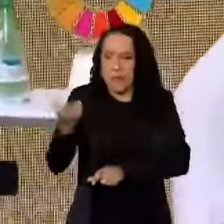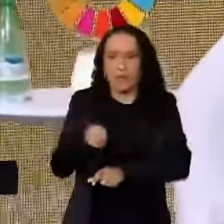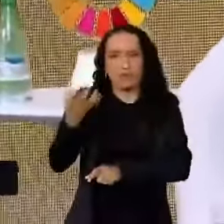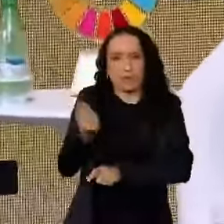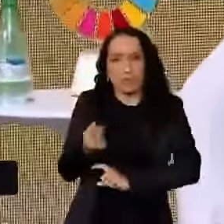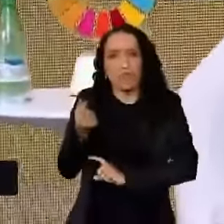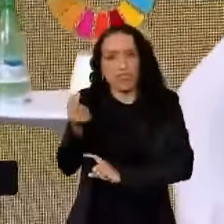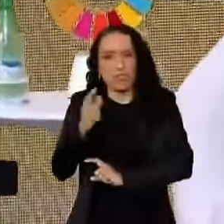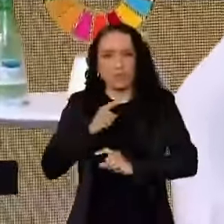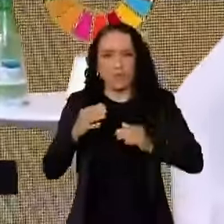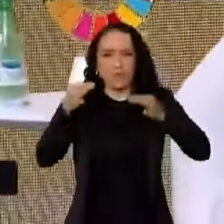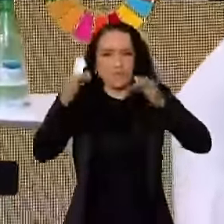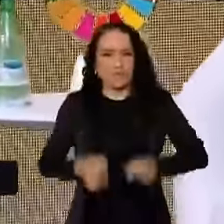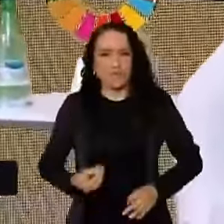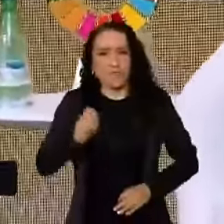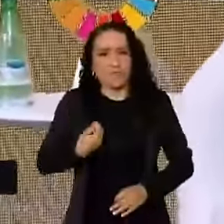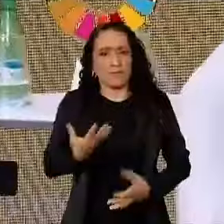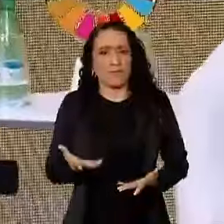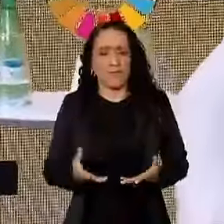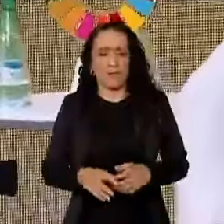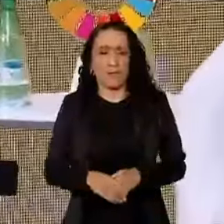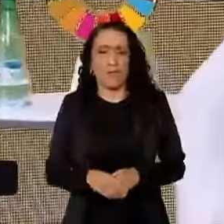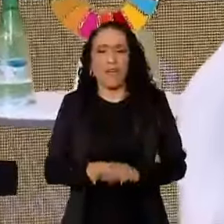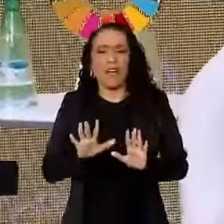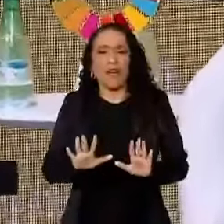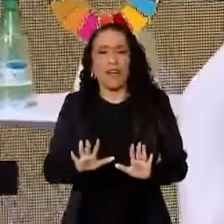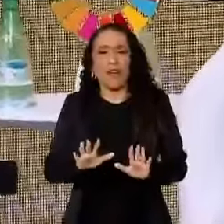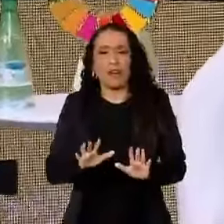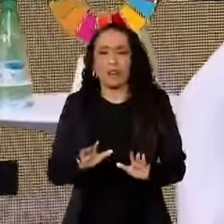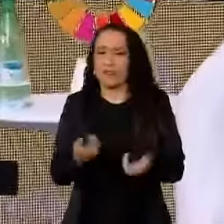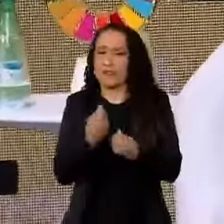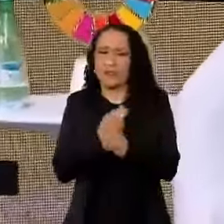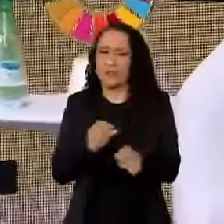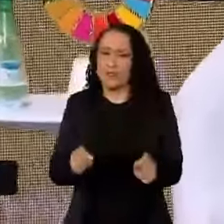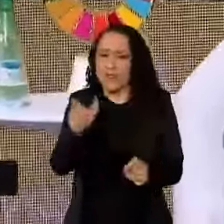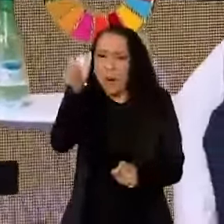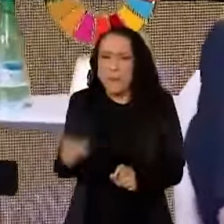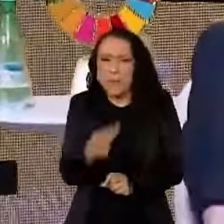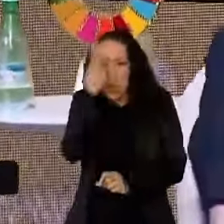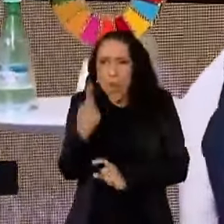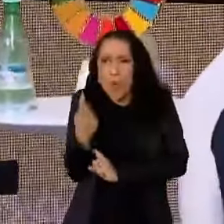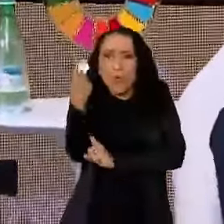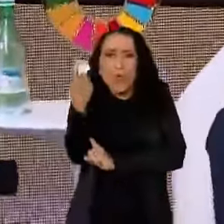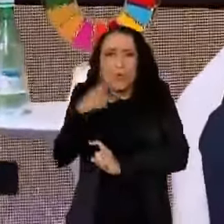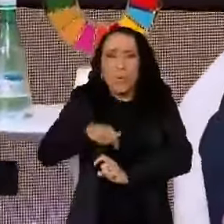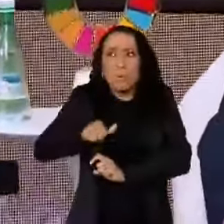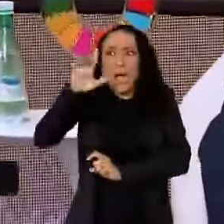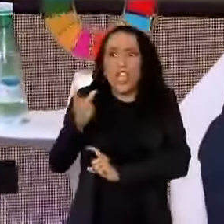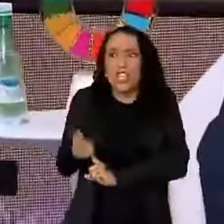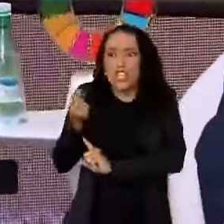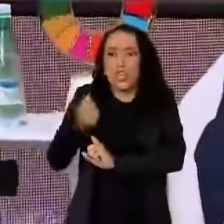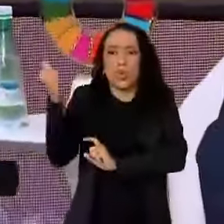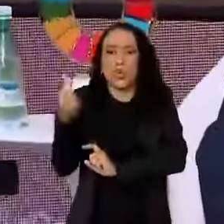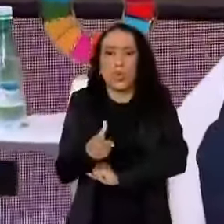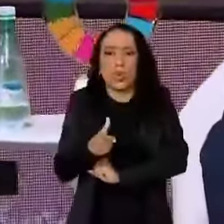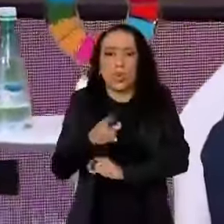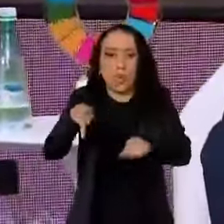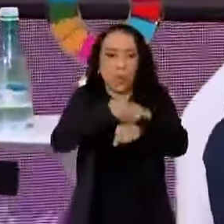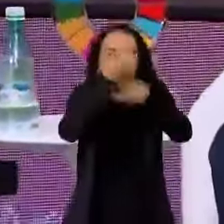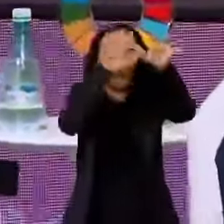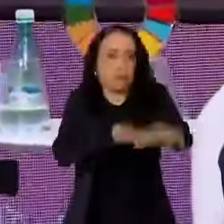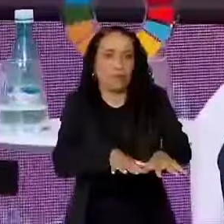têm um padrão de vida decente. Agora, não é possível uma pessoa sozinha ter mais dinheiro do que o Reino Unido.